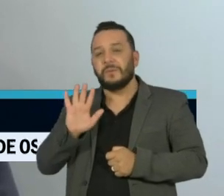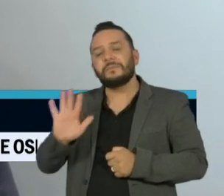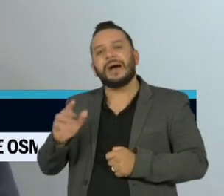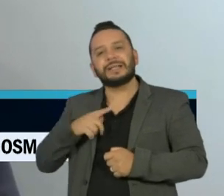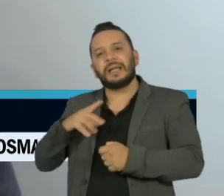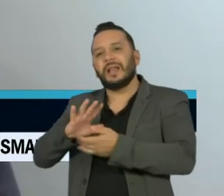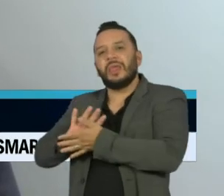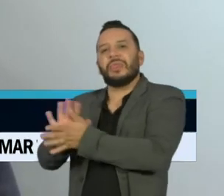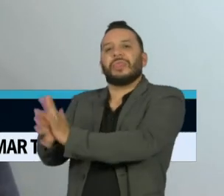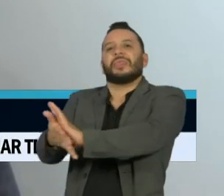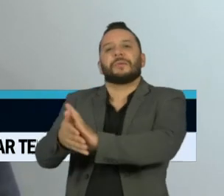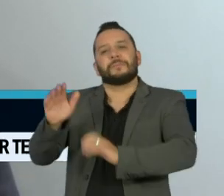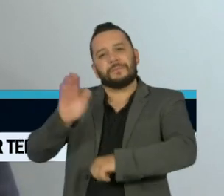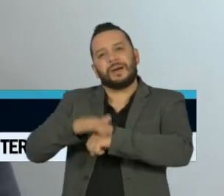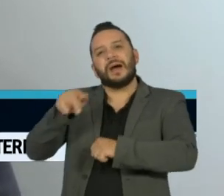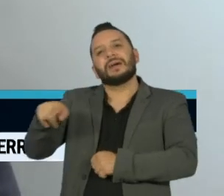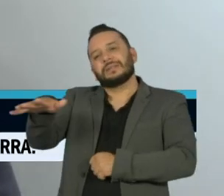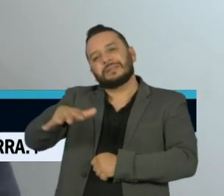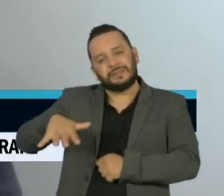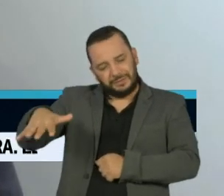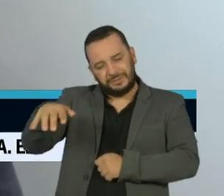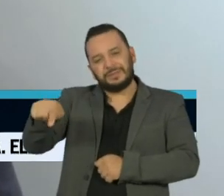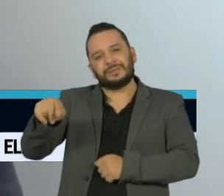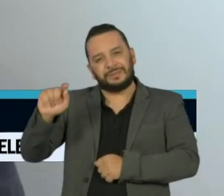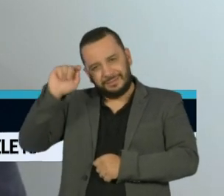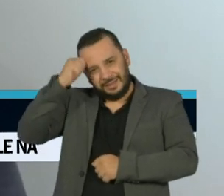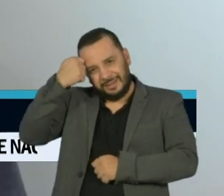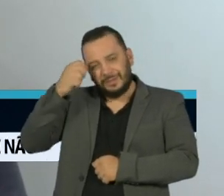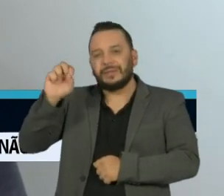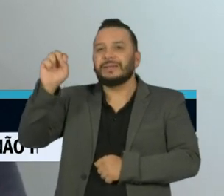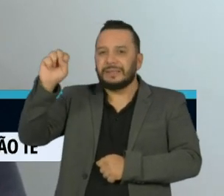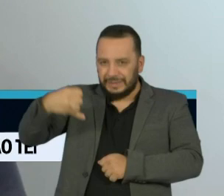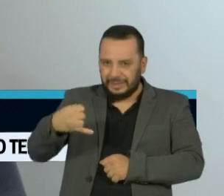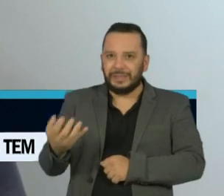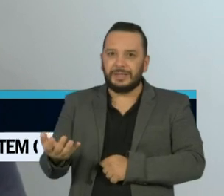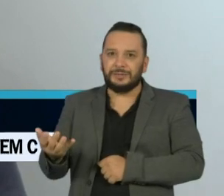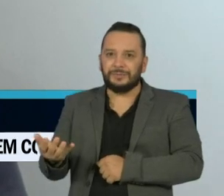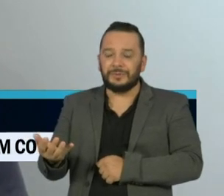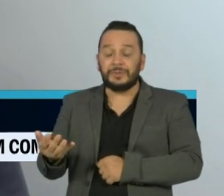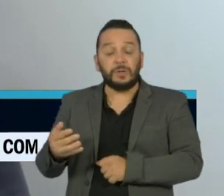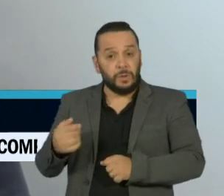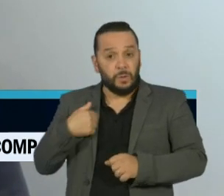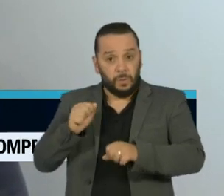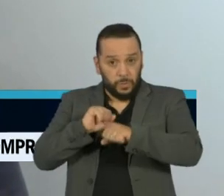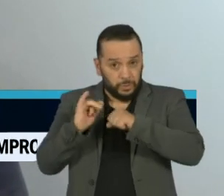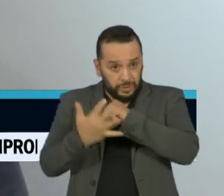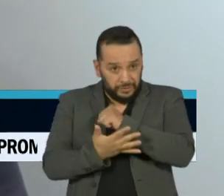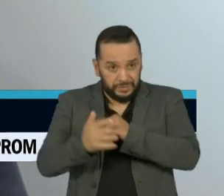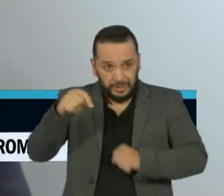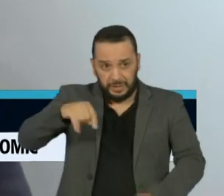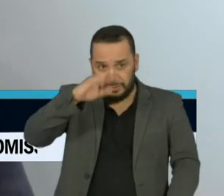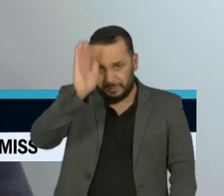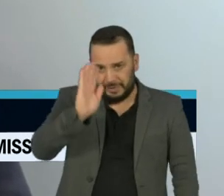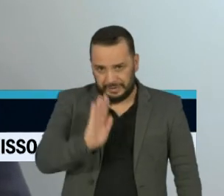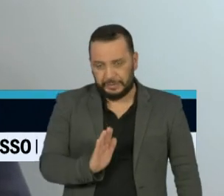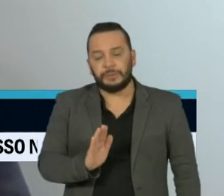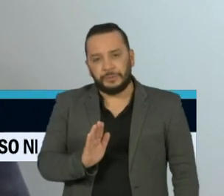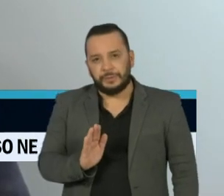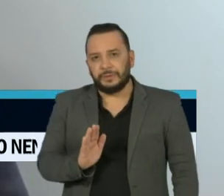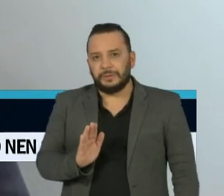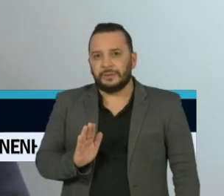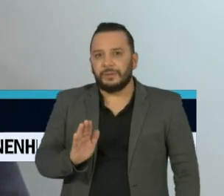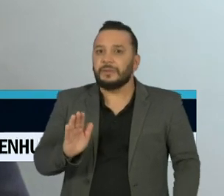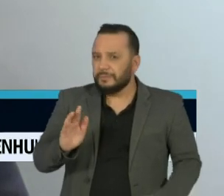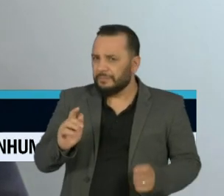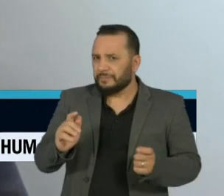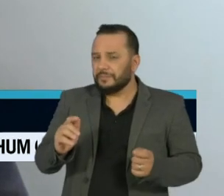condições de uma sociedade racista. O coronavírus entra no Brasil por pessoas que têm condições de ter um bom